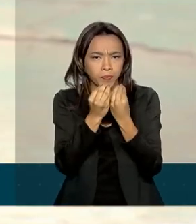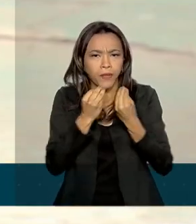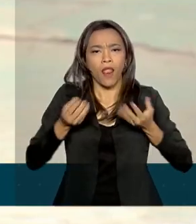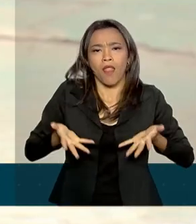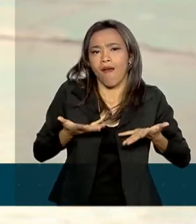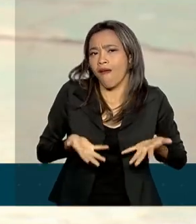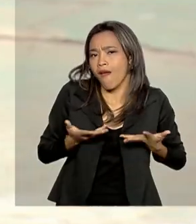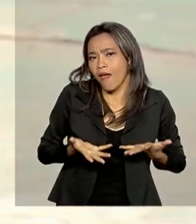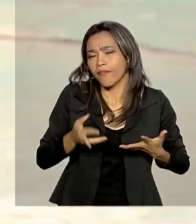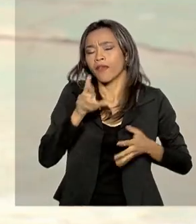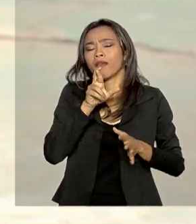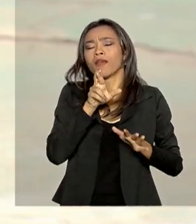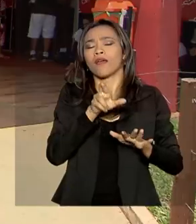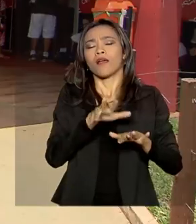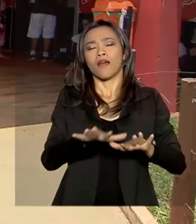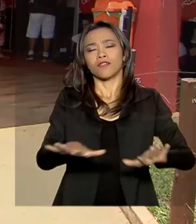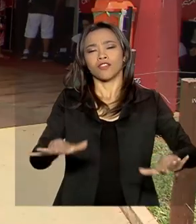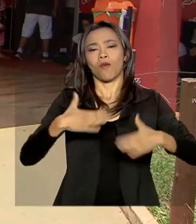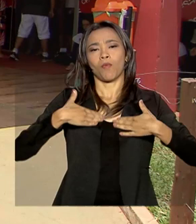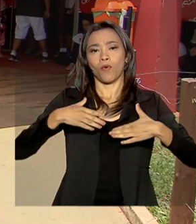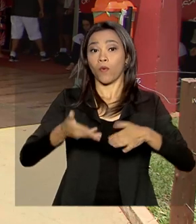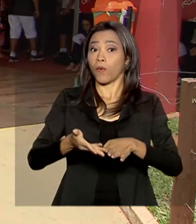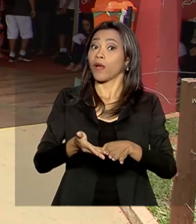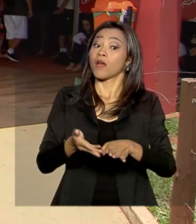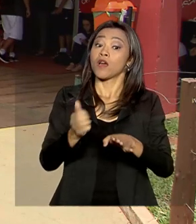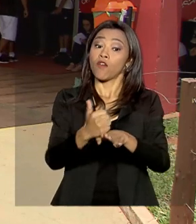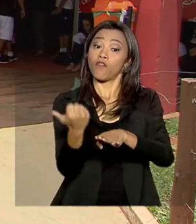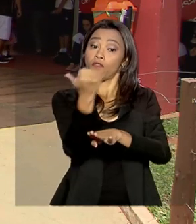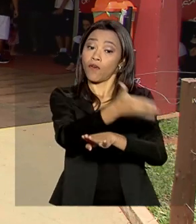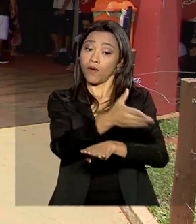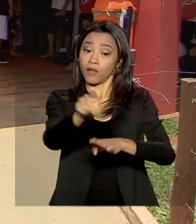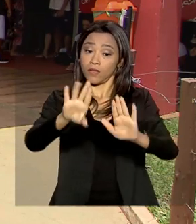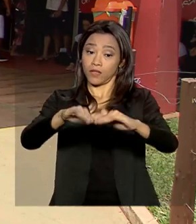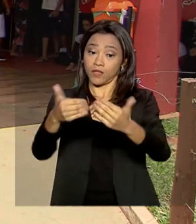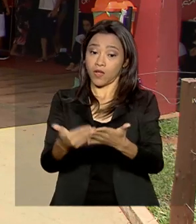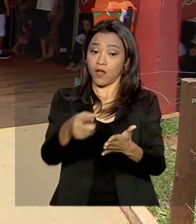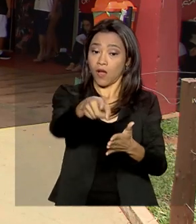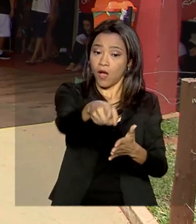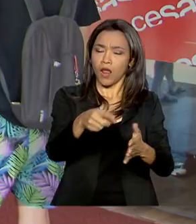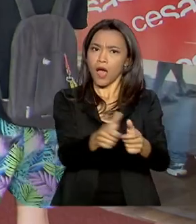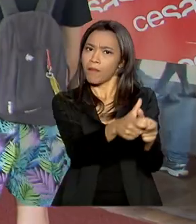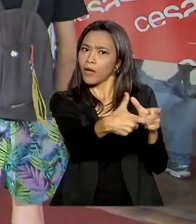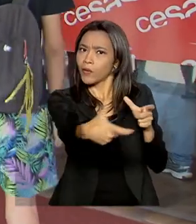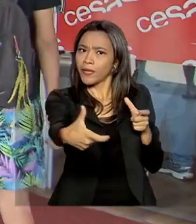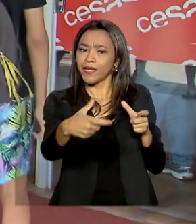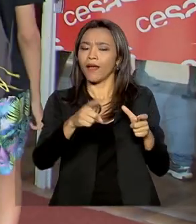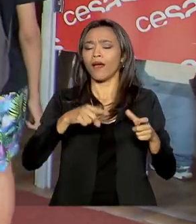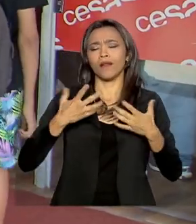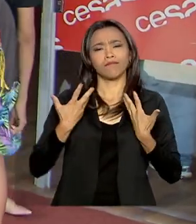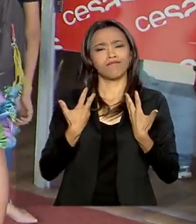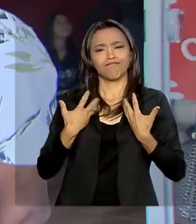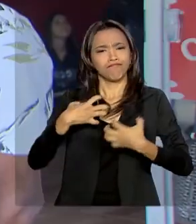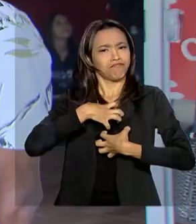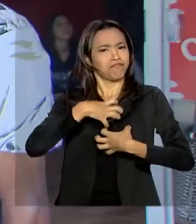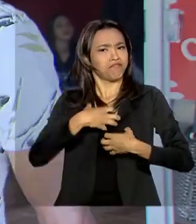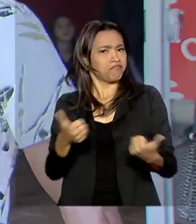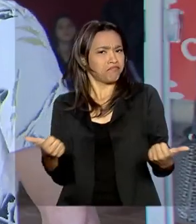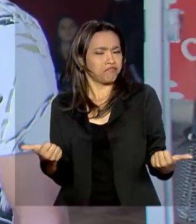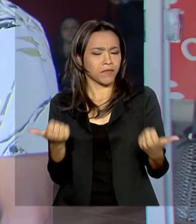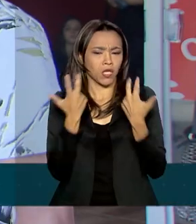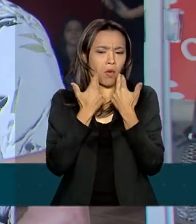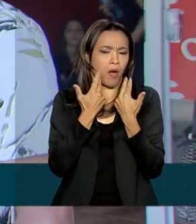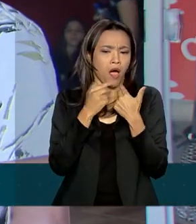relaxada antes da prova. Do lado de fora, o clima entre a maior parte dos estudantes era de tranquilidade. Eu estou